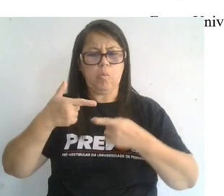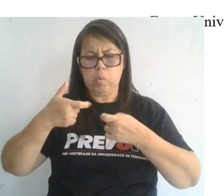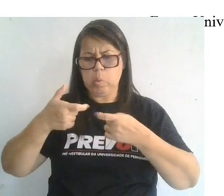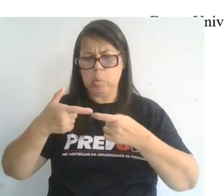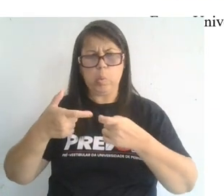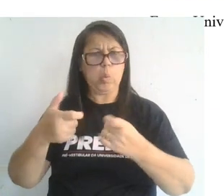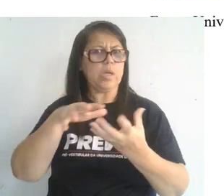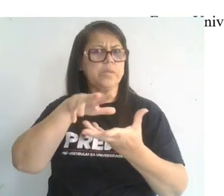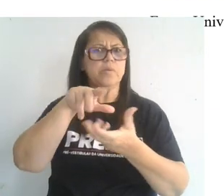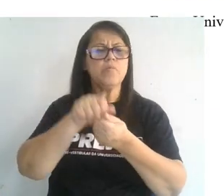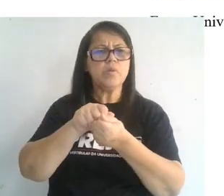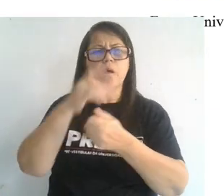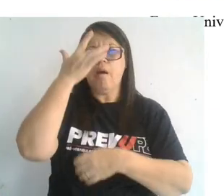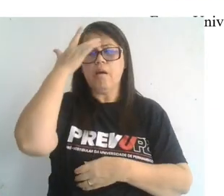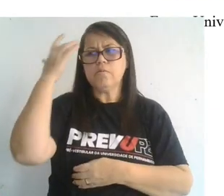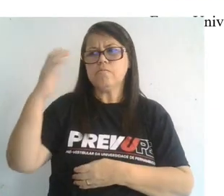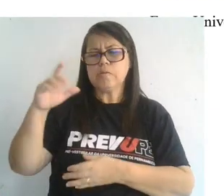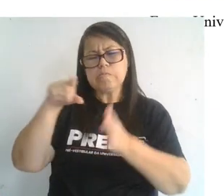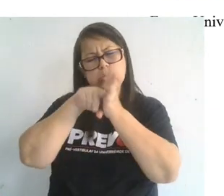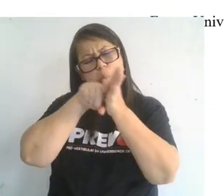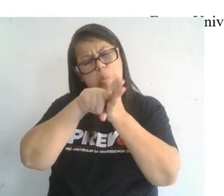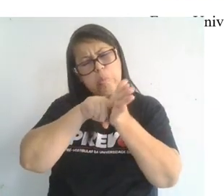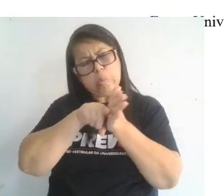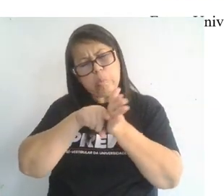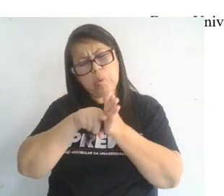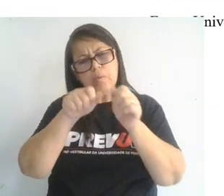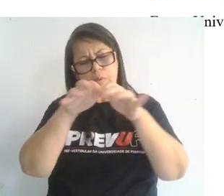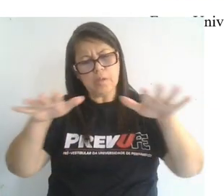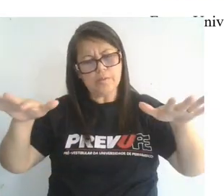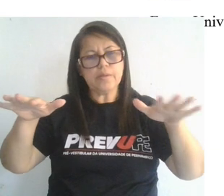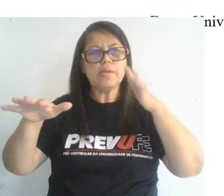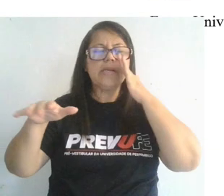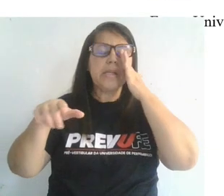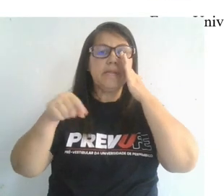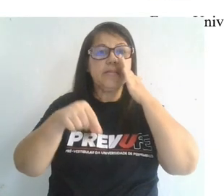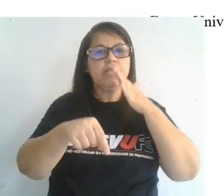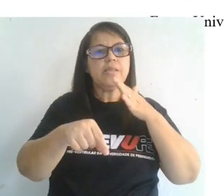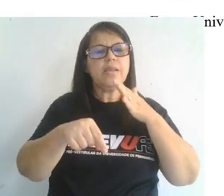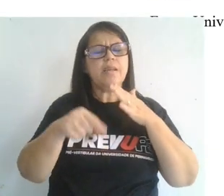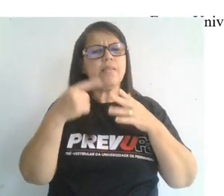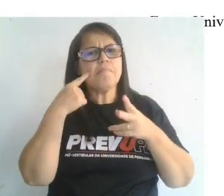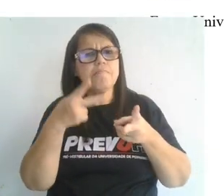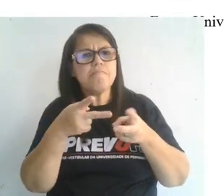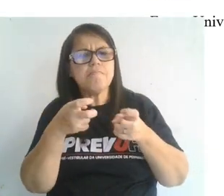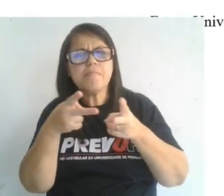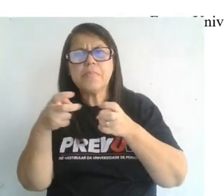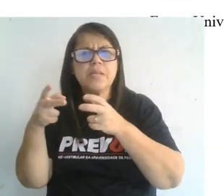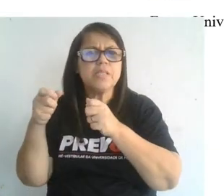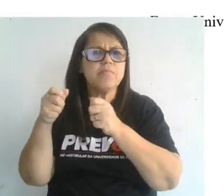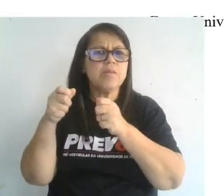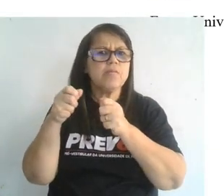se dedicar a conhecer o fundo oceânico e perceberam que esse fundo oceânico está havendo um espalhamento desse fundo